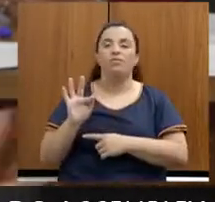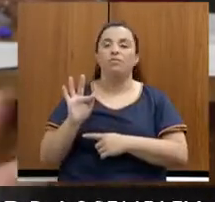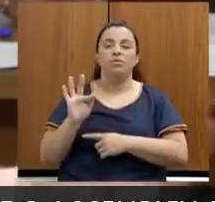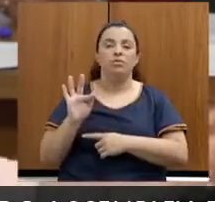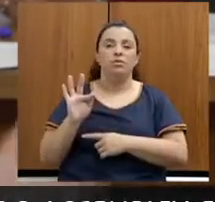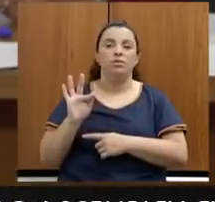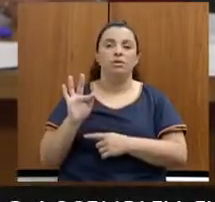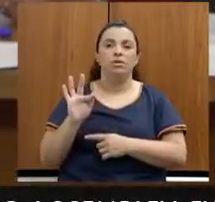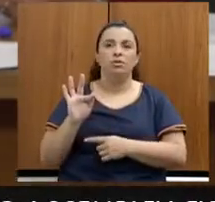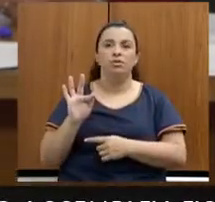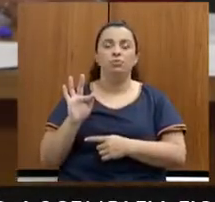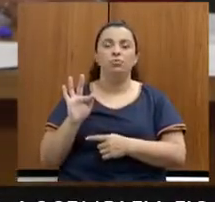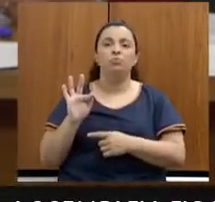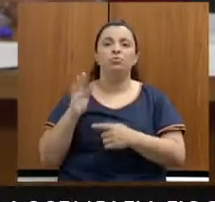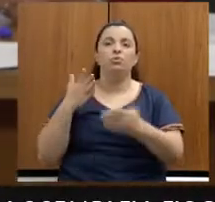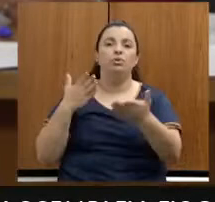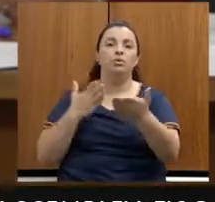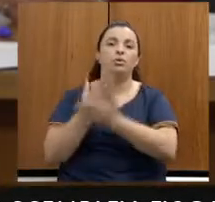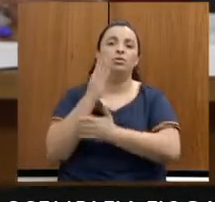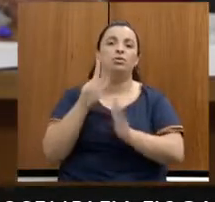aprovando o projeto de lei.